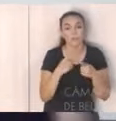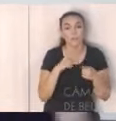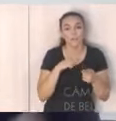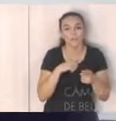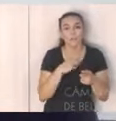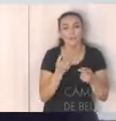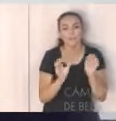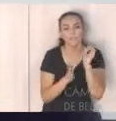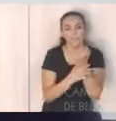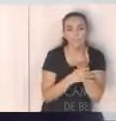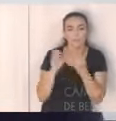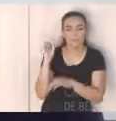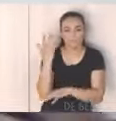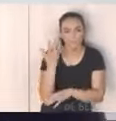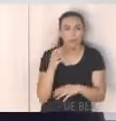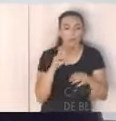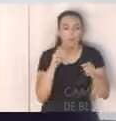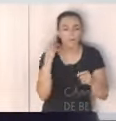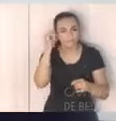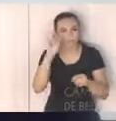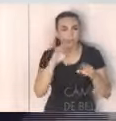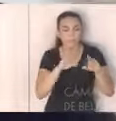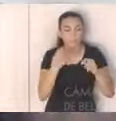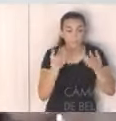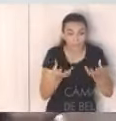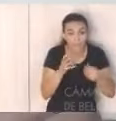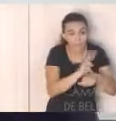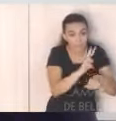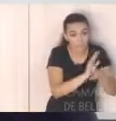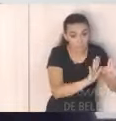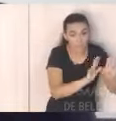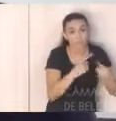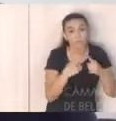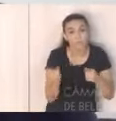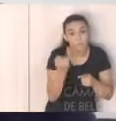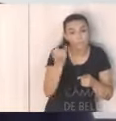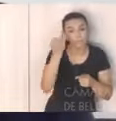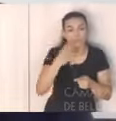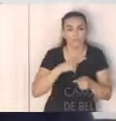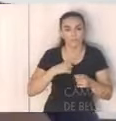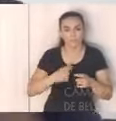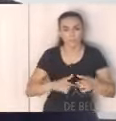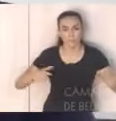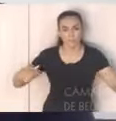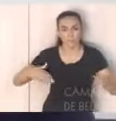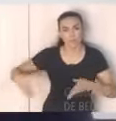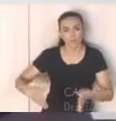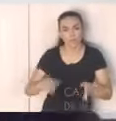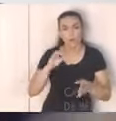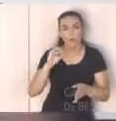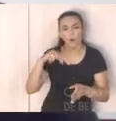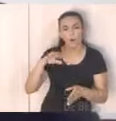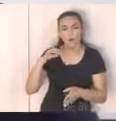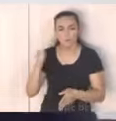proteção ambiental que a gente quer preservar porque é importante para a bacia a bacia do onça né que o